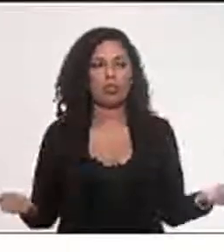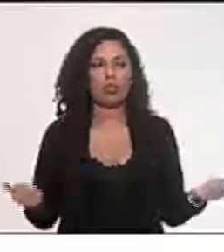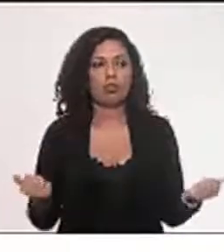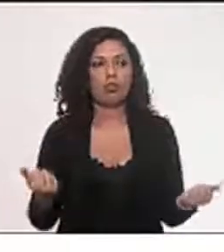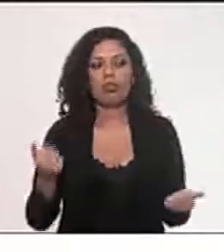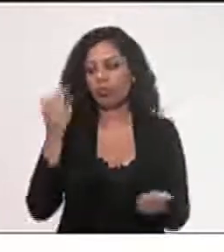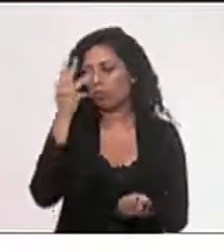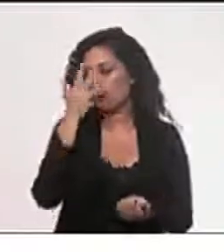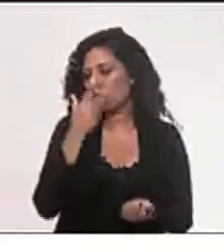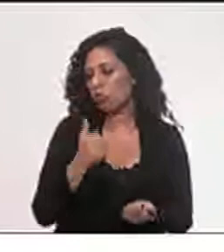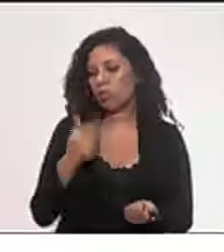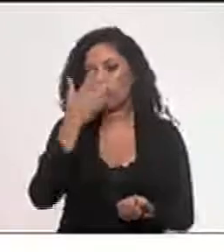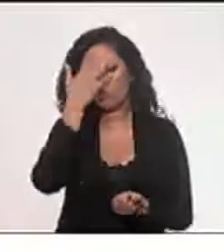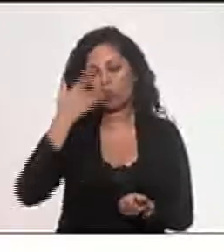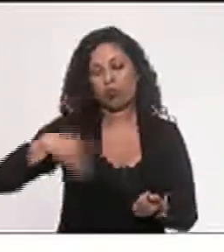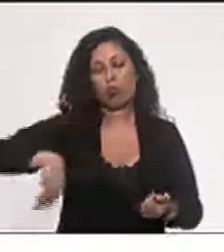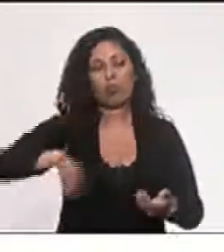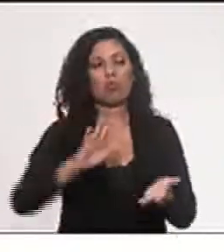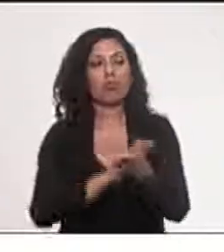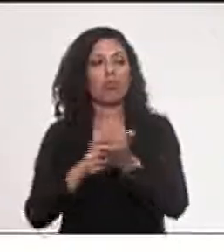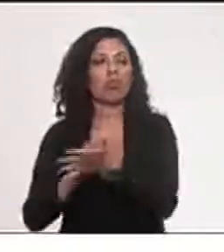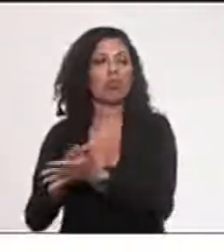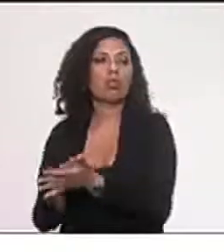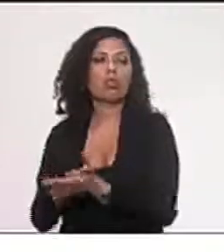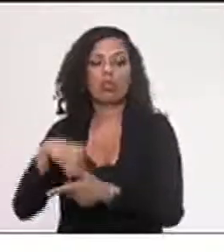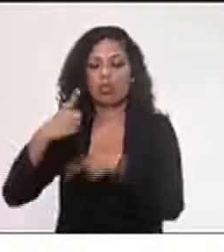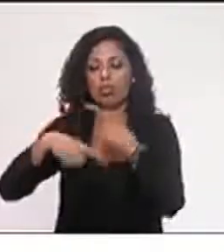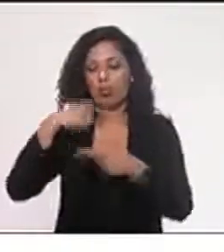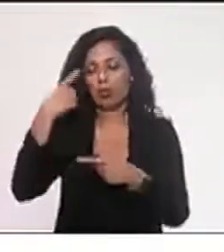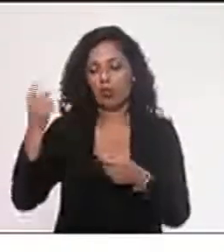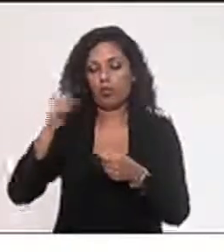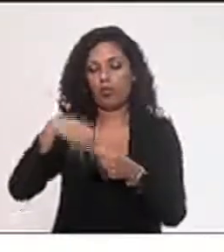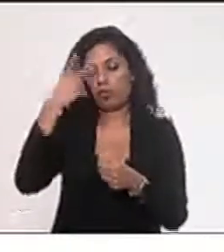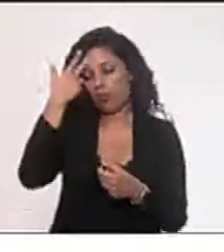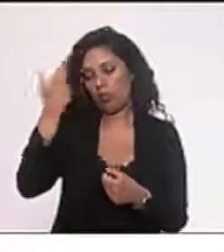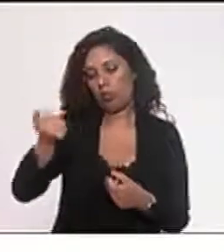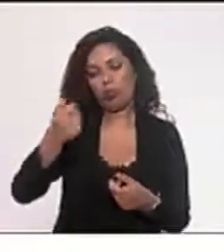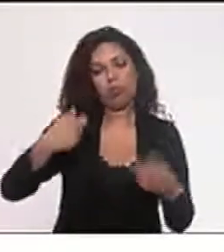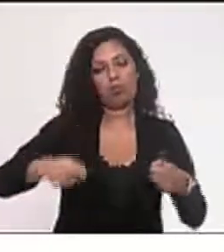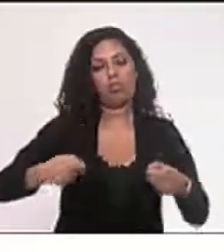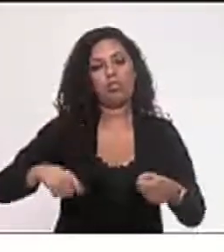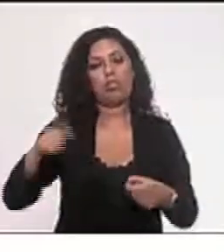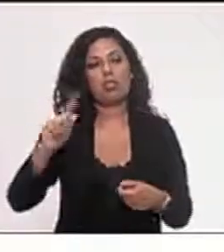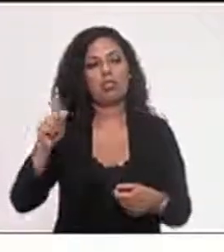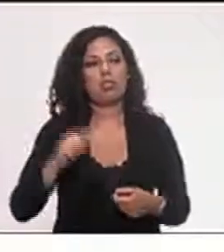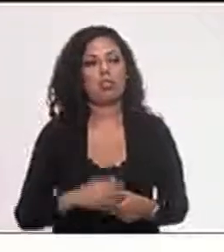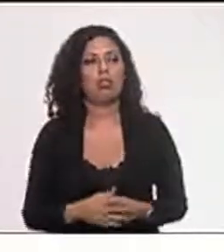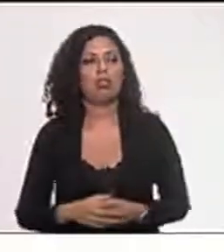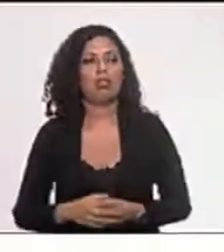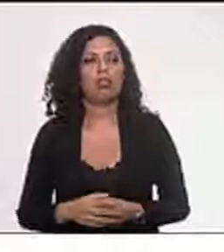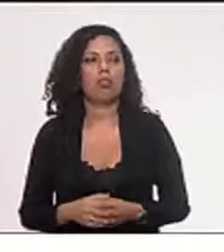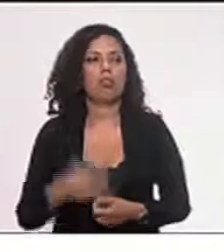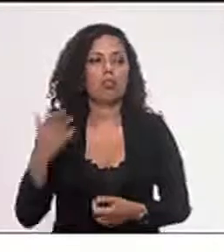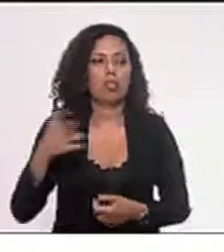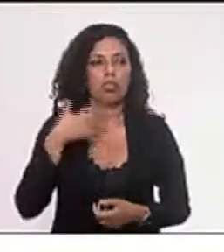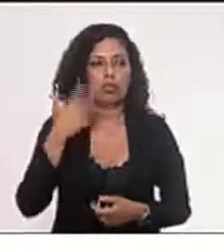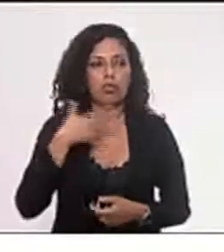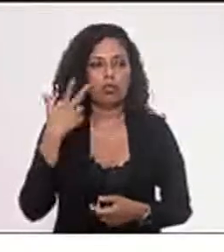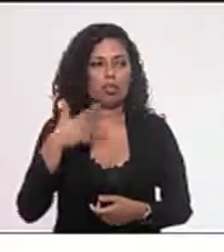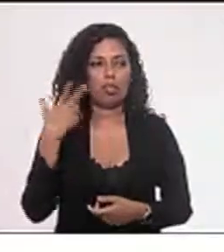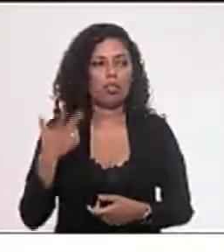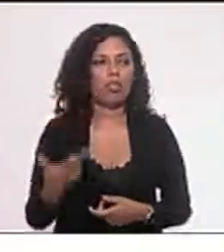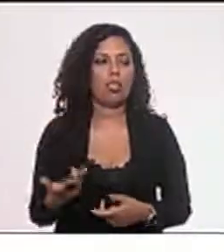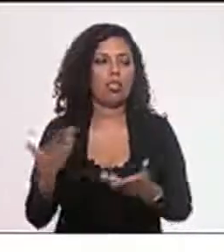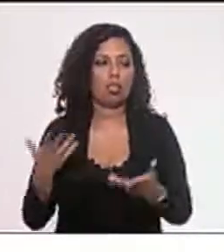bonitinhas que todo mundo bate palma e depois volta à vida real, aí não precisa fazer isso. Bom, quer a parte, deputado Rodrigo Amorim? Está se